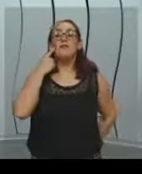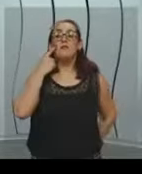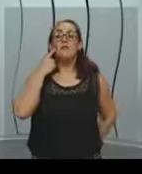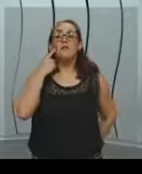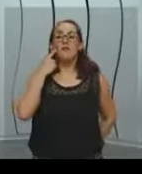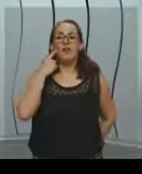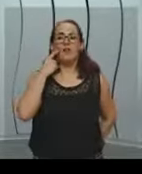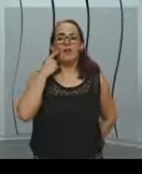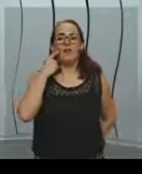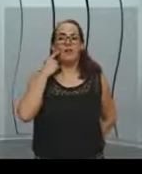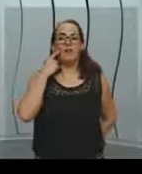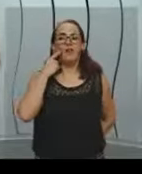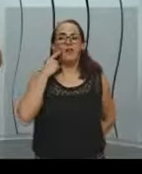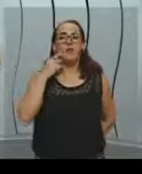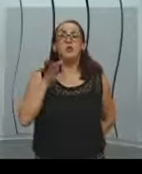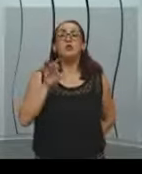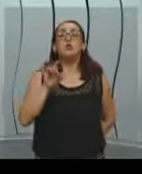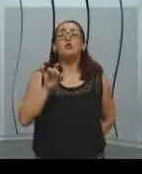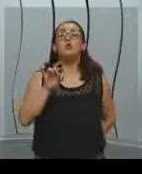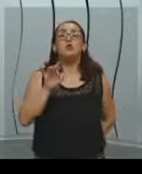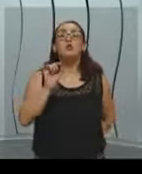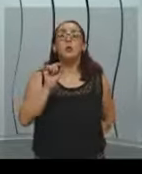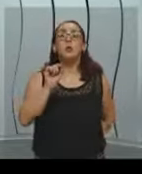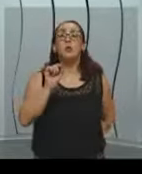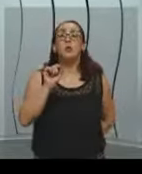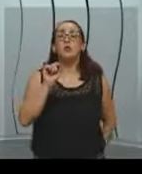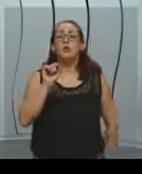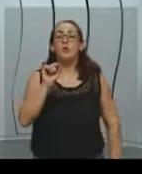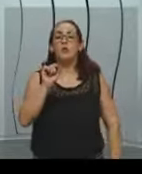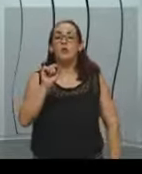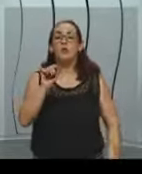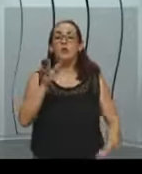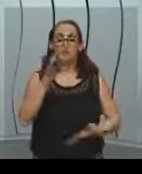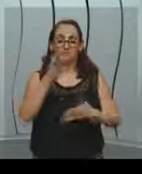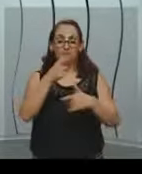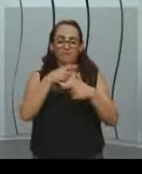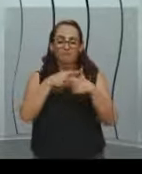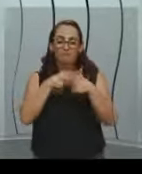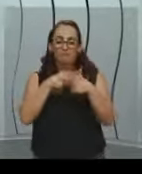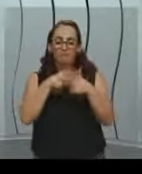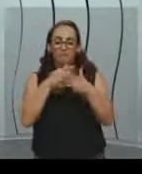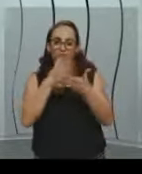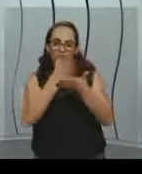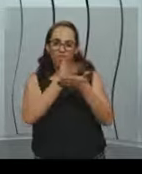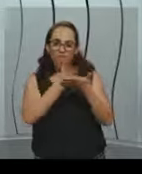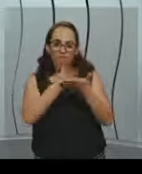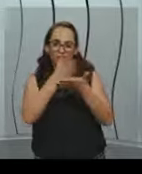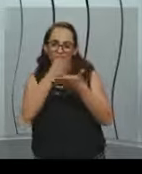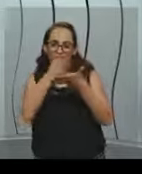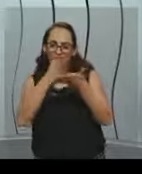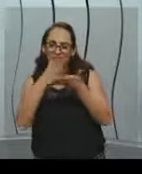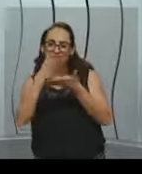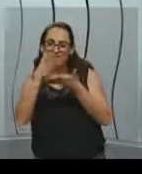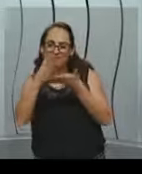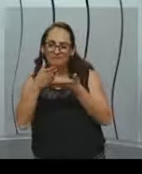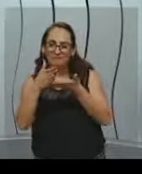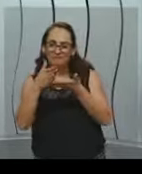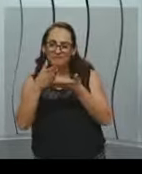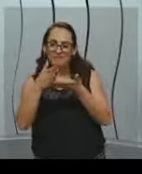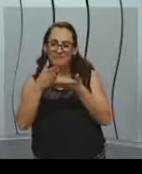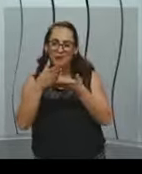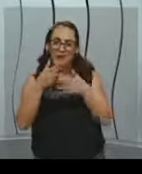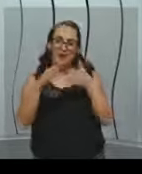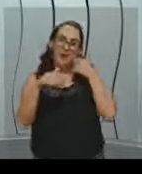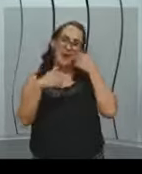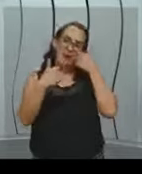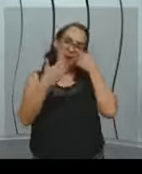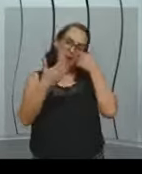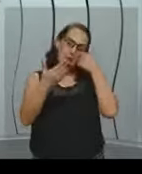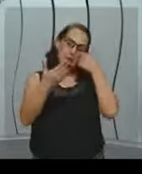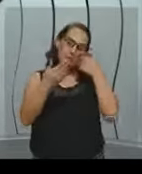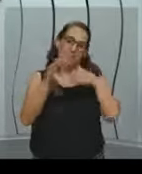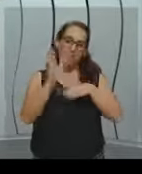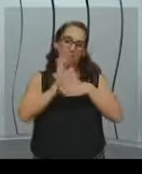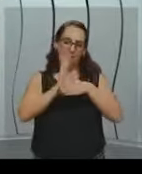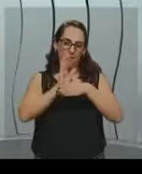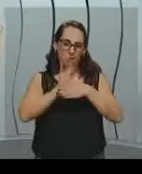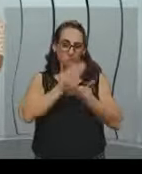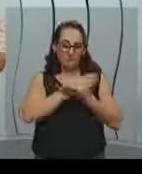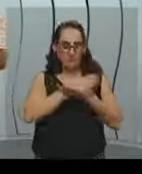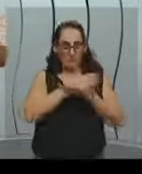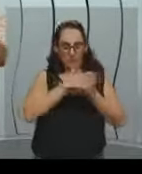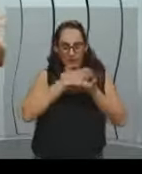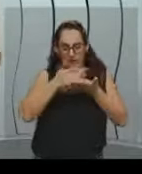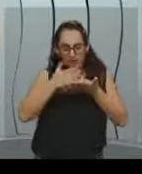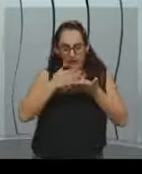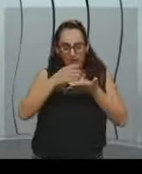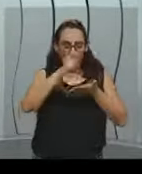somente as divisões que nós teremos dentro de um roteiro. Então, um filme, ele vai iniciar com o roteiro. Nesse